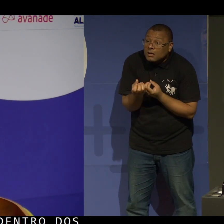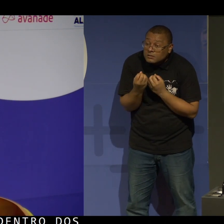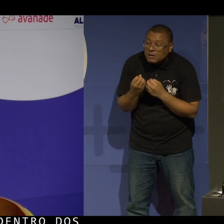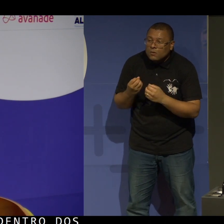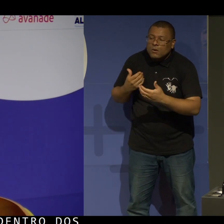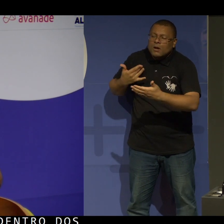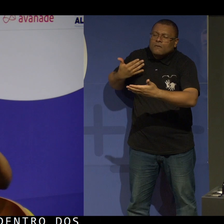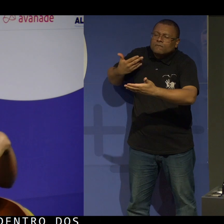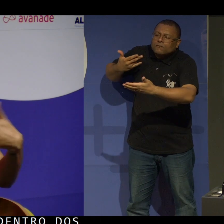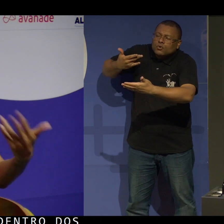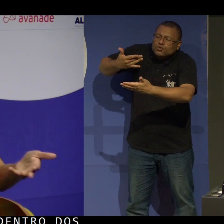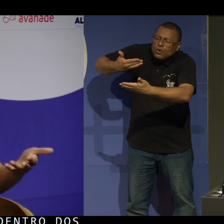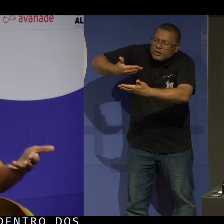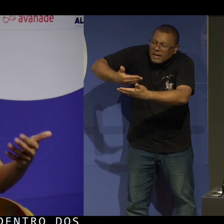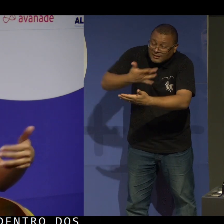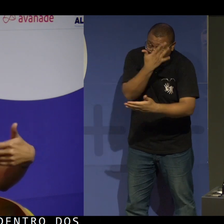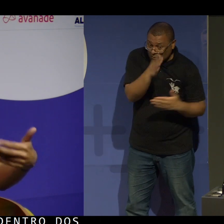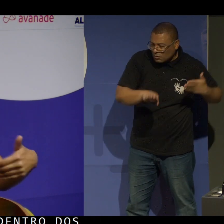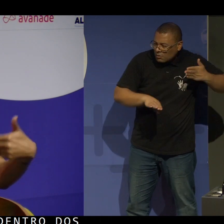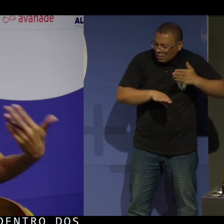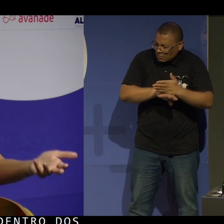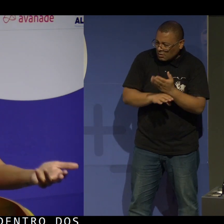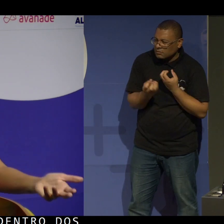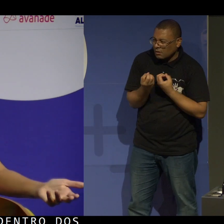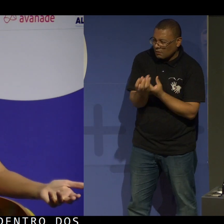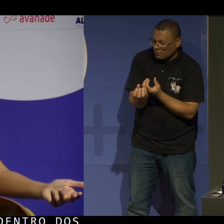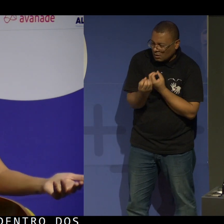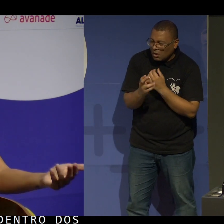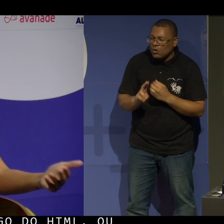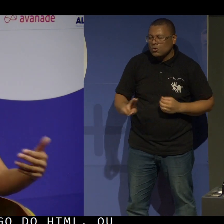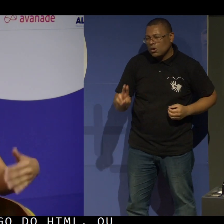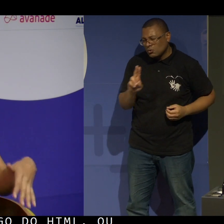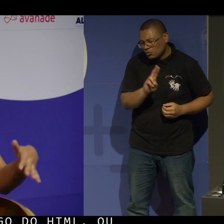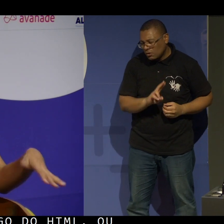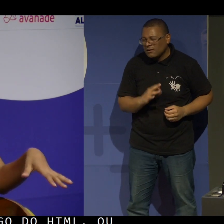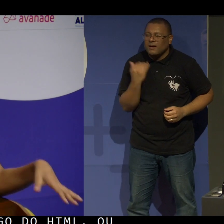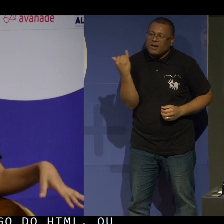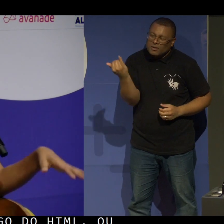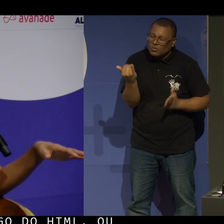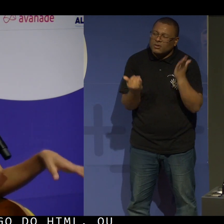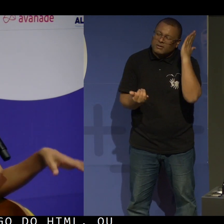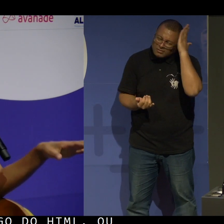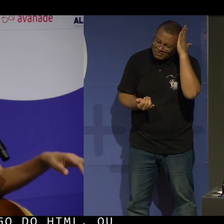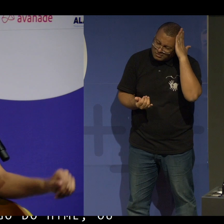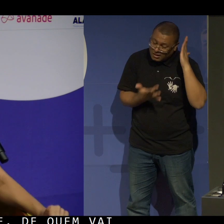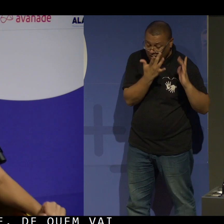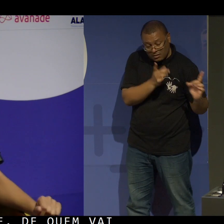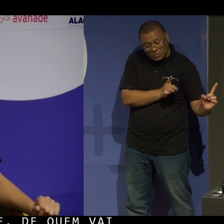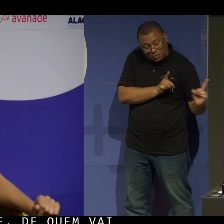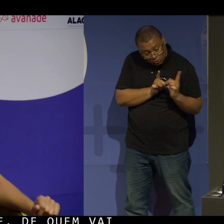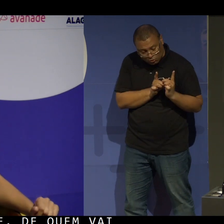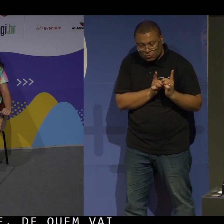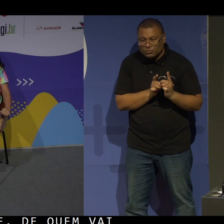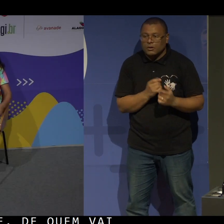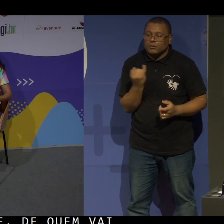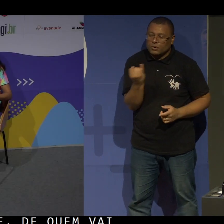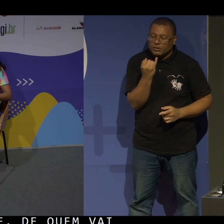jornada de quem vai ter acesso àquela informação, que é o do usuário, é fundamental que seja realmente feito com ele.